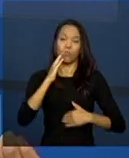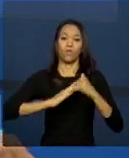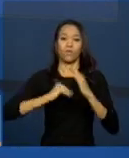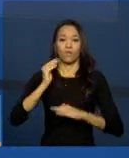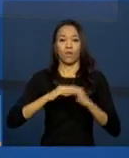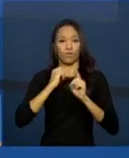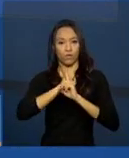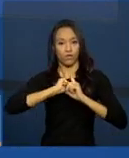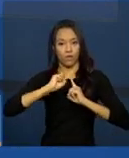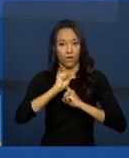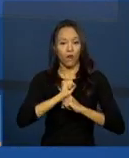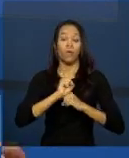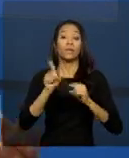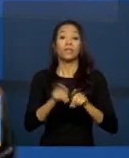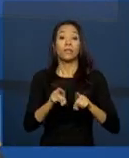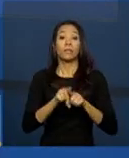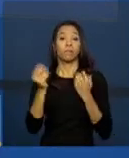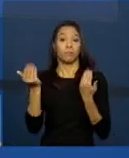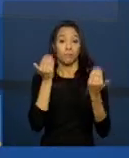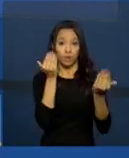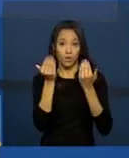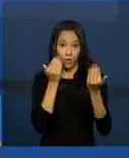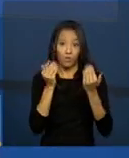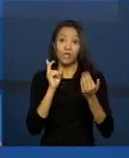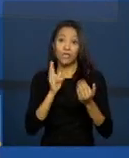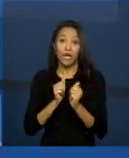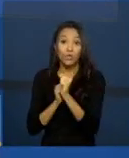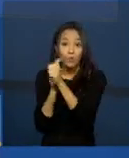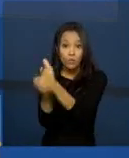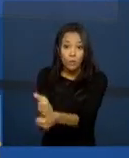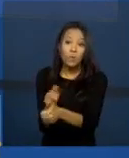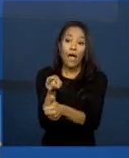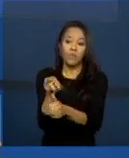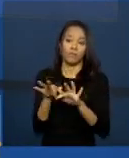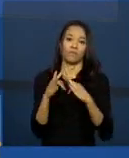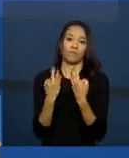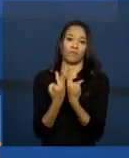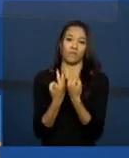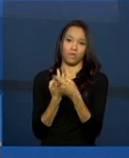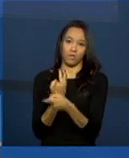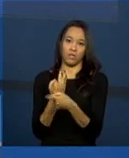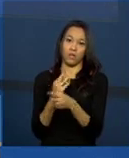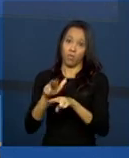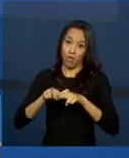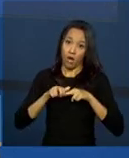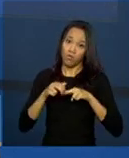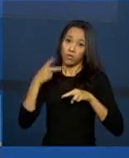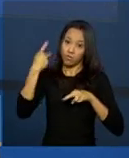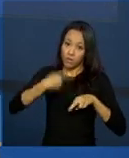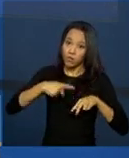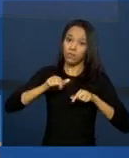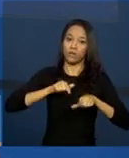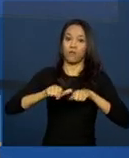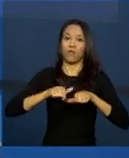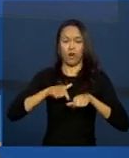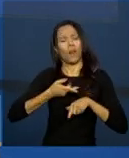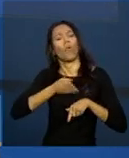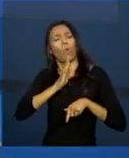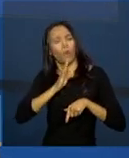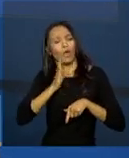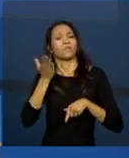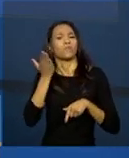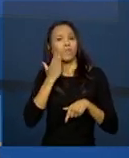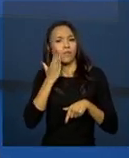atendendo, está acompanhando essa família, pela natureza do seu trabalho, ele tem conhecimento e, de alguma maneira, ele